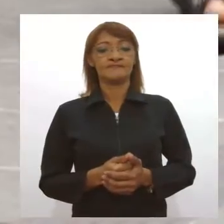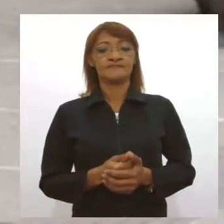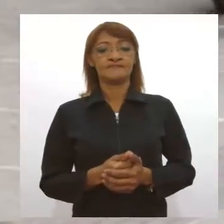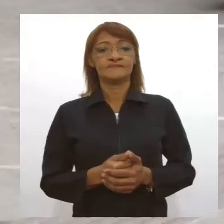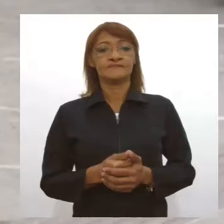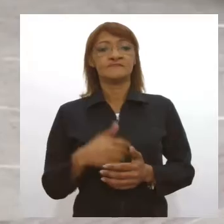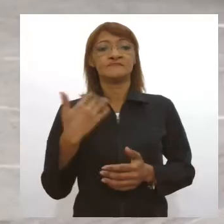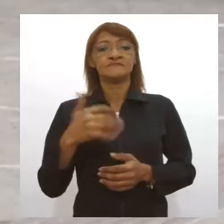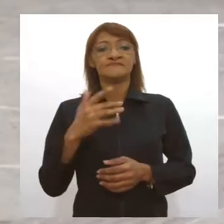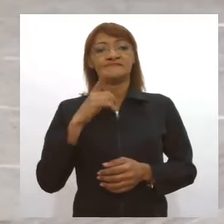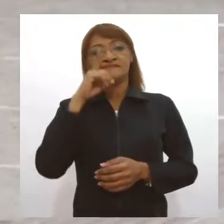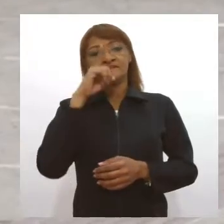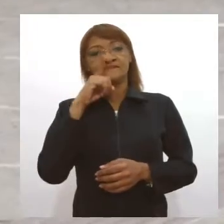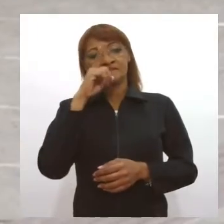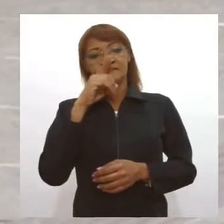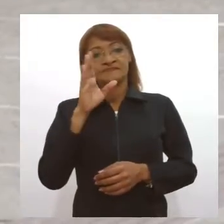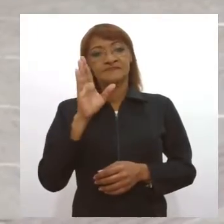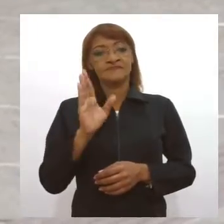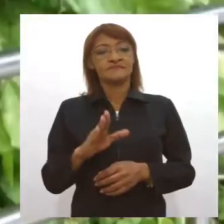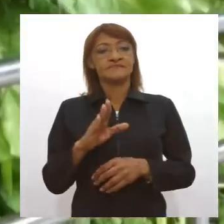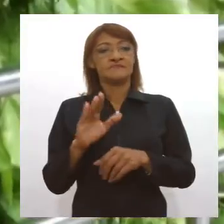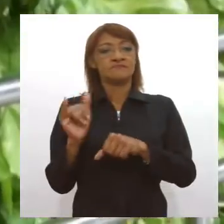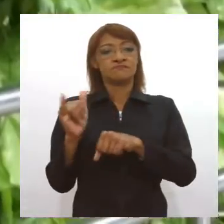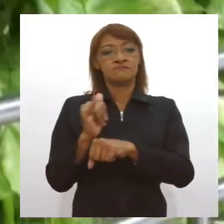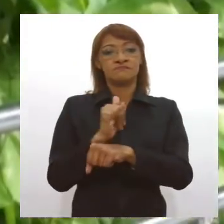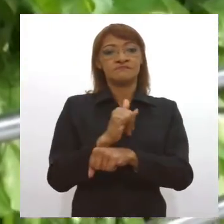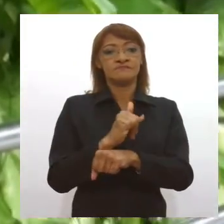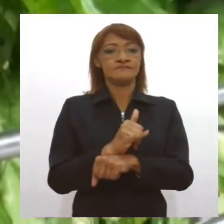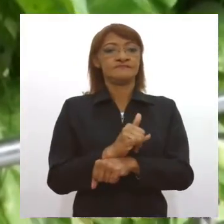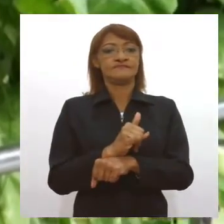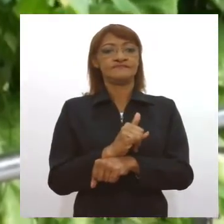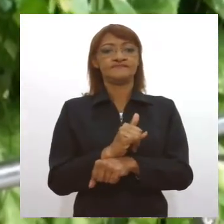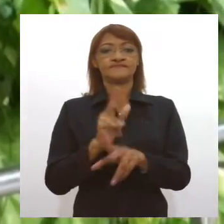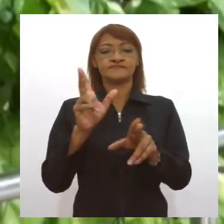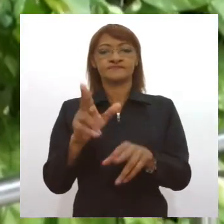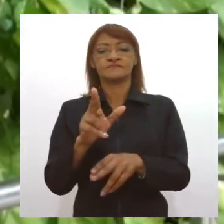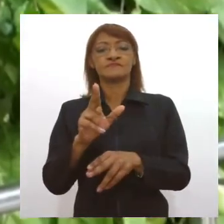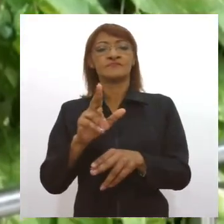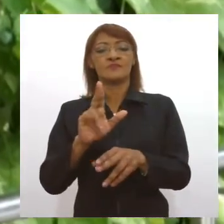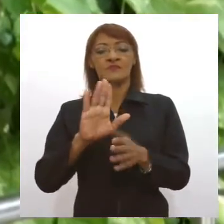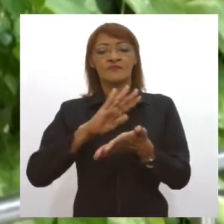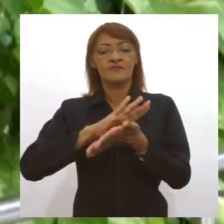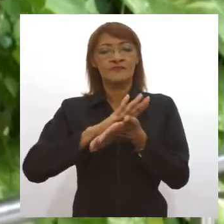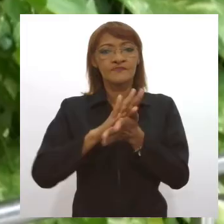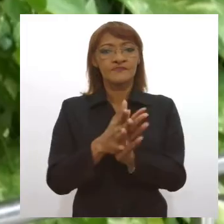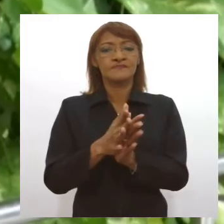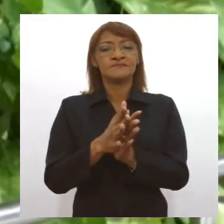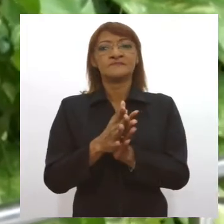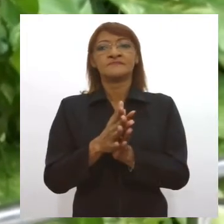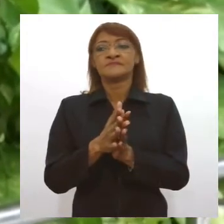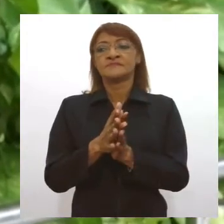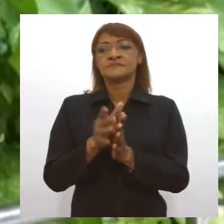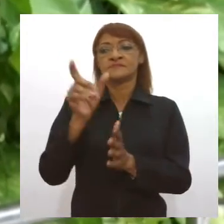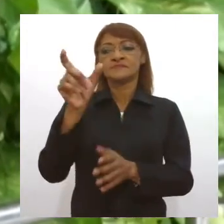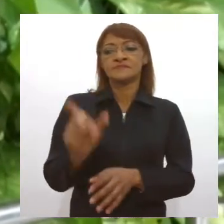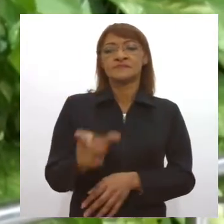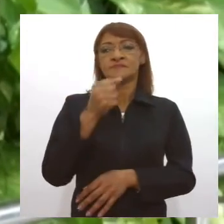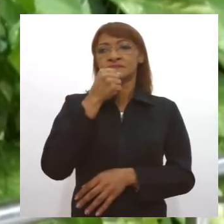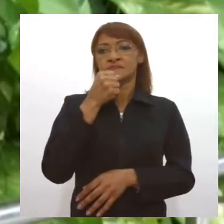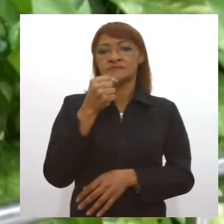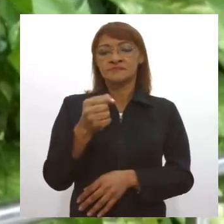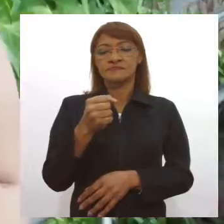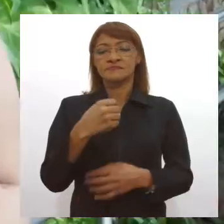e perigos causados pela obesidade, é do preconceito ainda presente que a jornalista diz ter